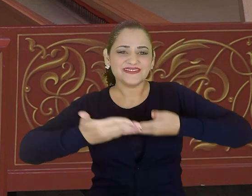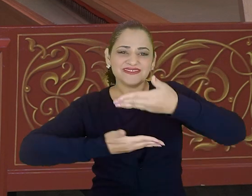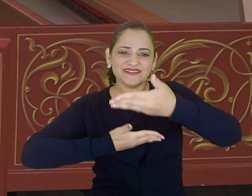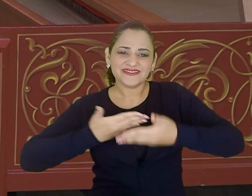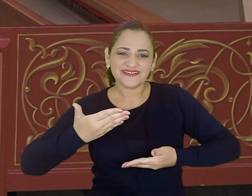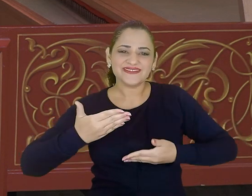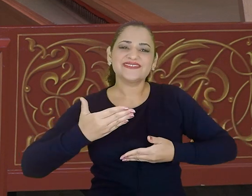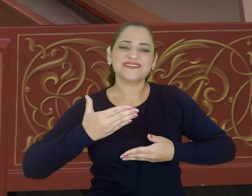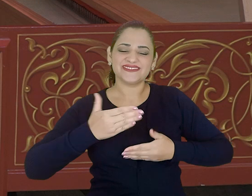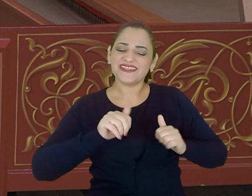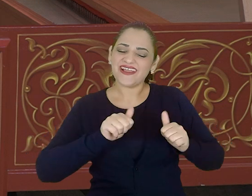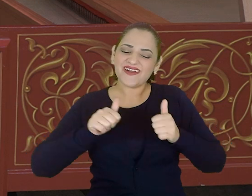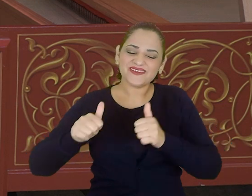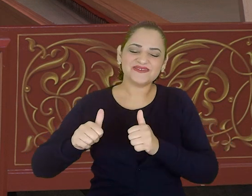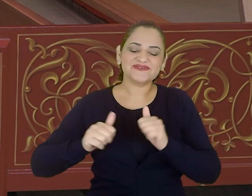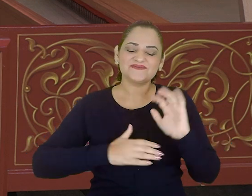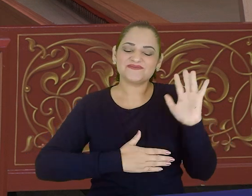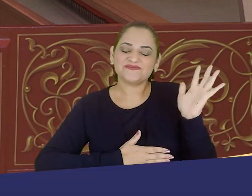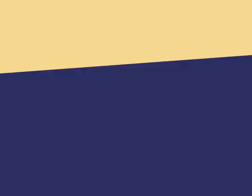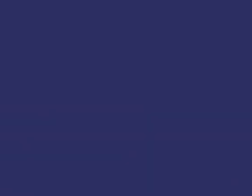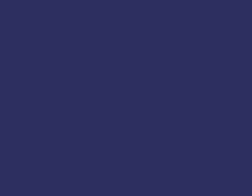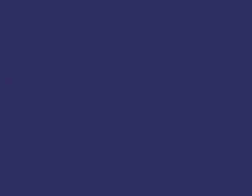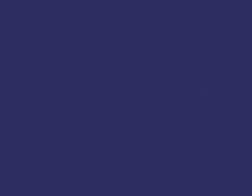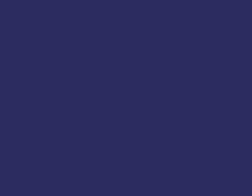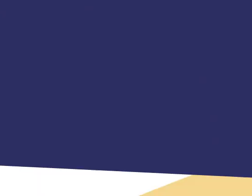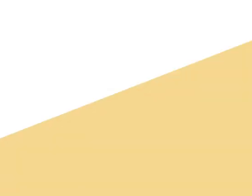acompanhar a página da IMESP. Tchau!